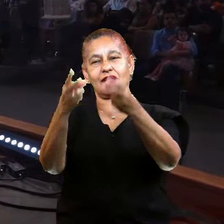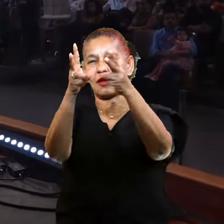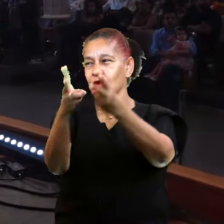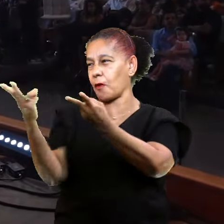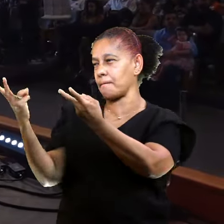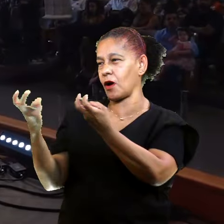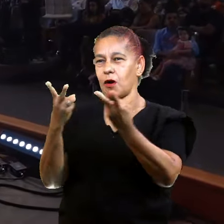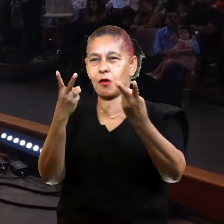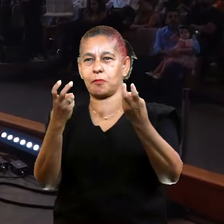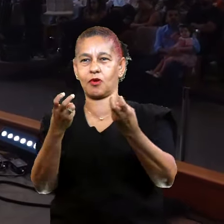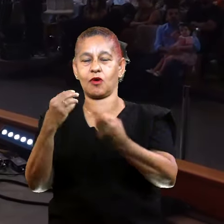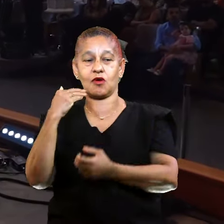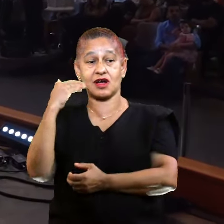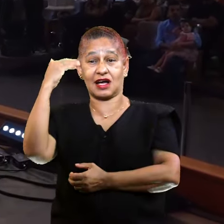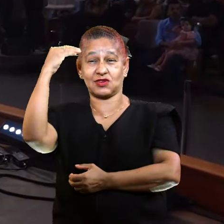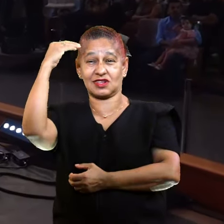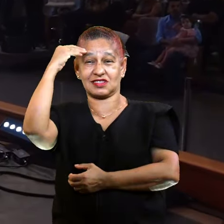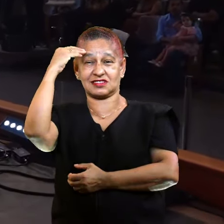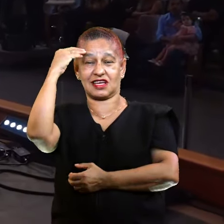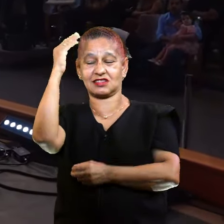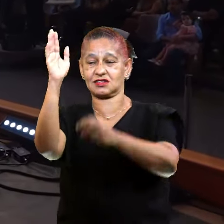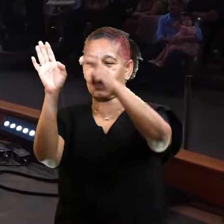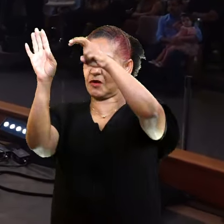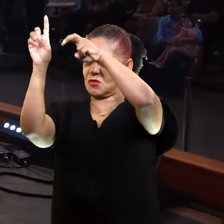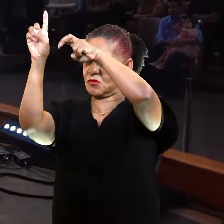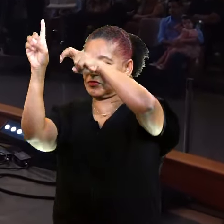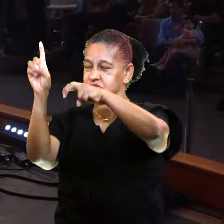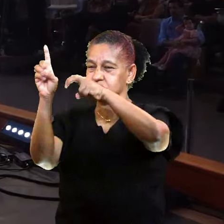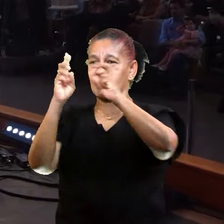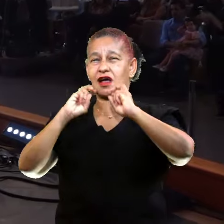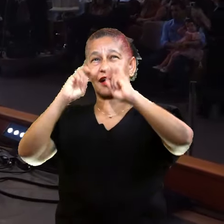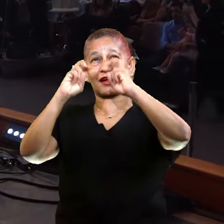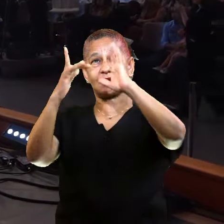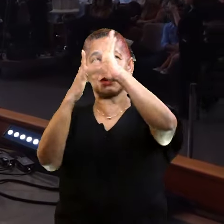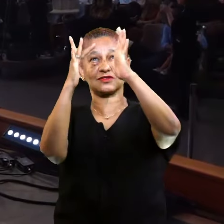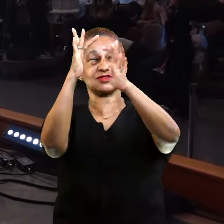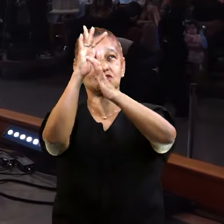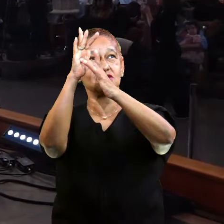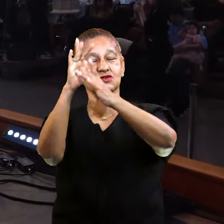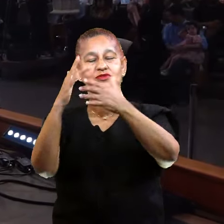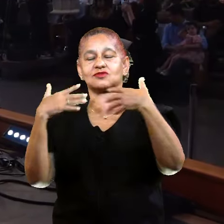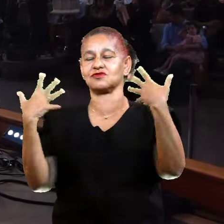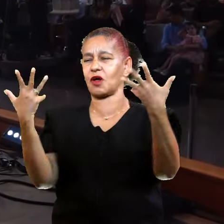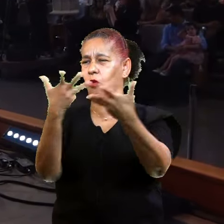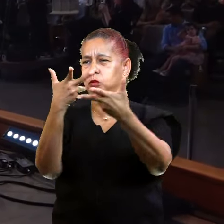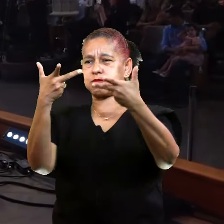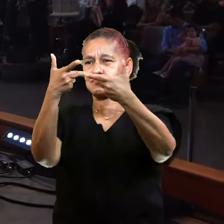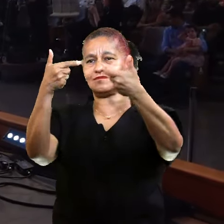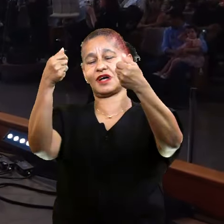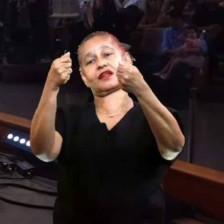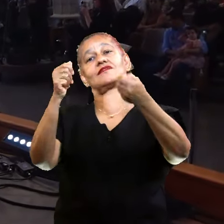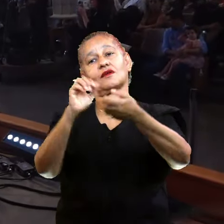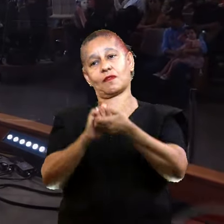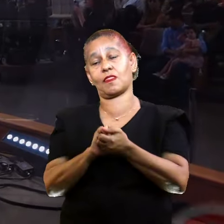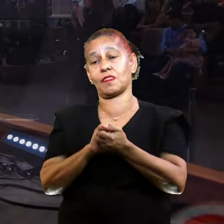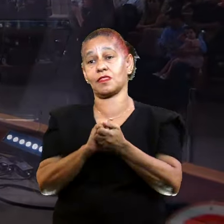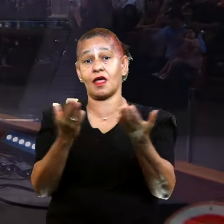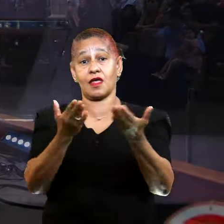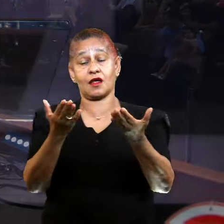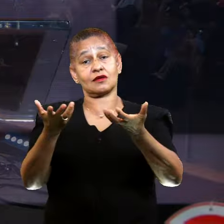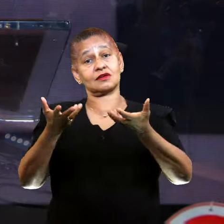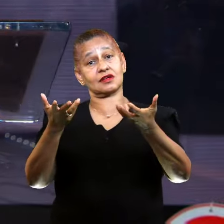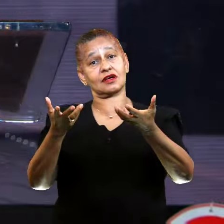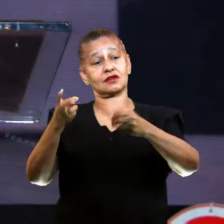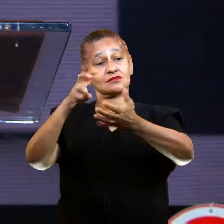adolescentes prostrados clamando a pessoa de Jesus. Foi lindo demais. Eu quero, nessa